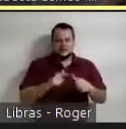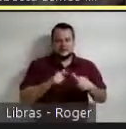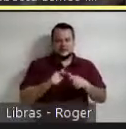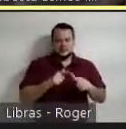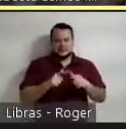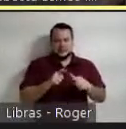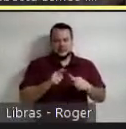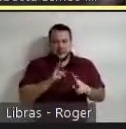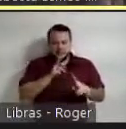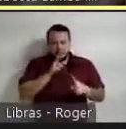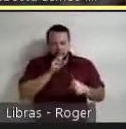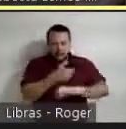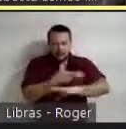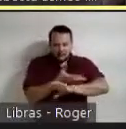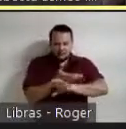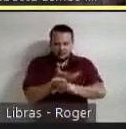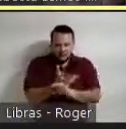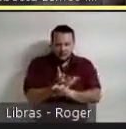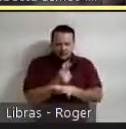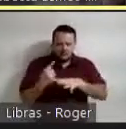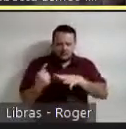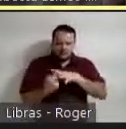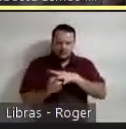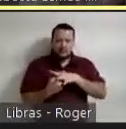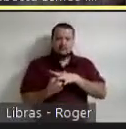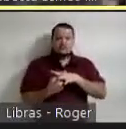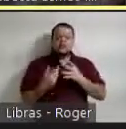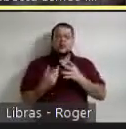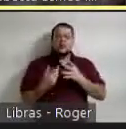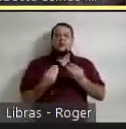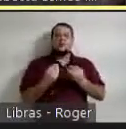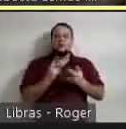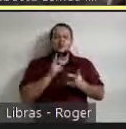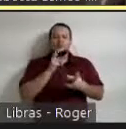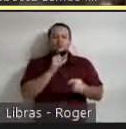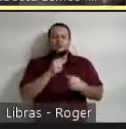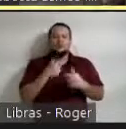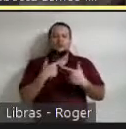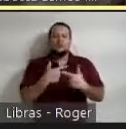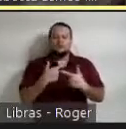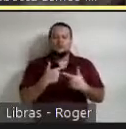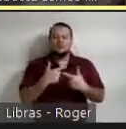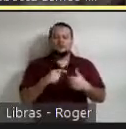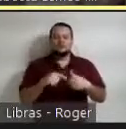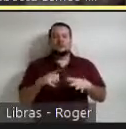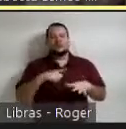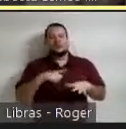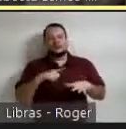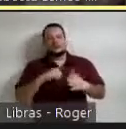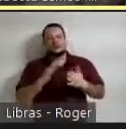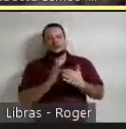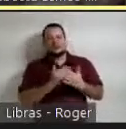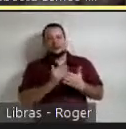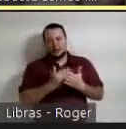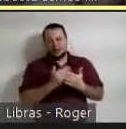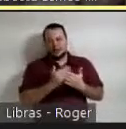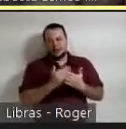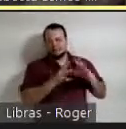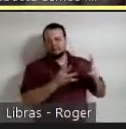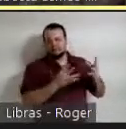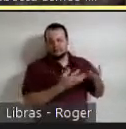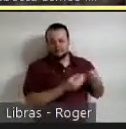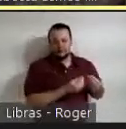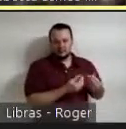interdisciplinar com muito esforço mas a gente já tem essa revista internacional da BIA que nós tocamos com